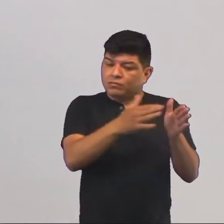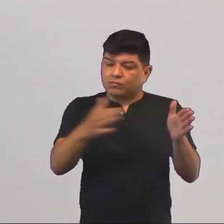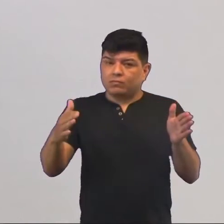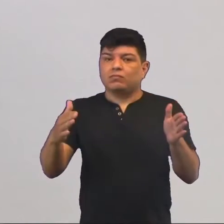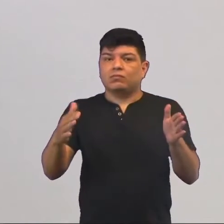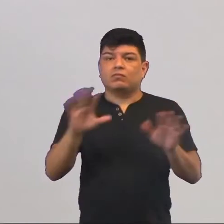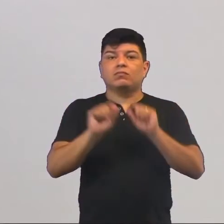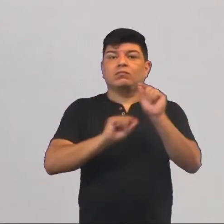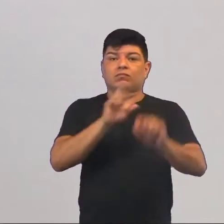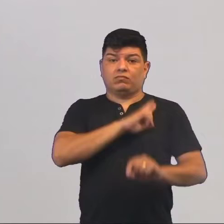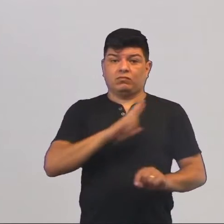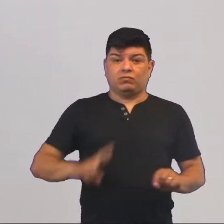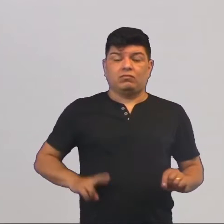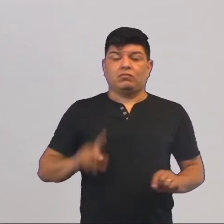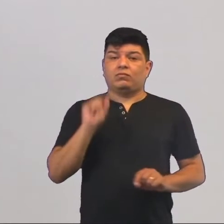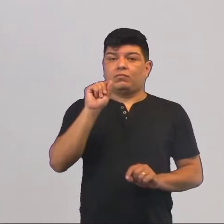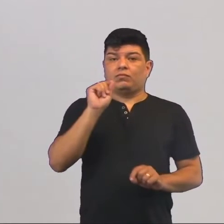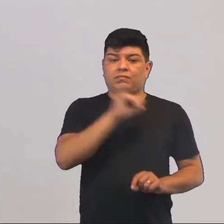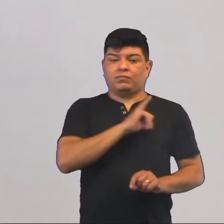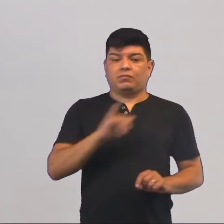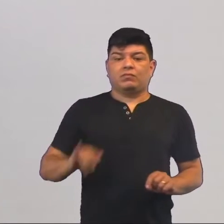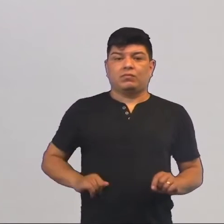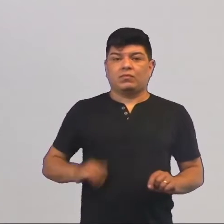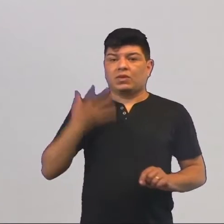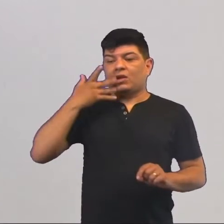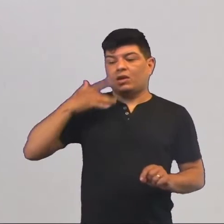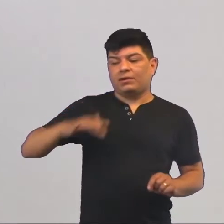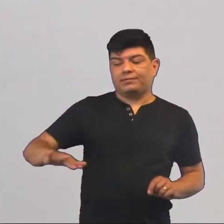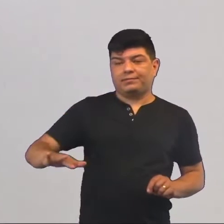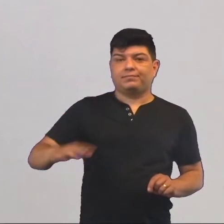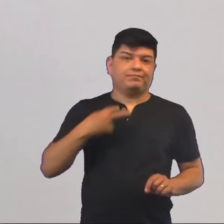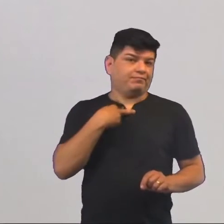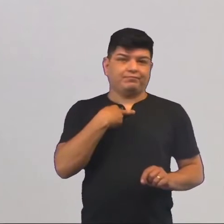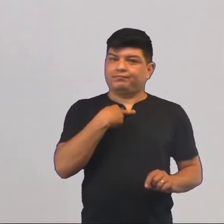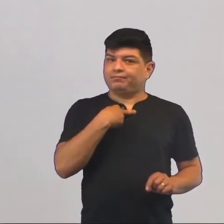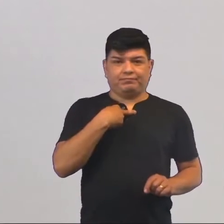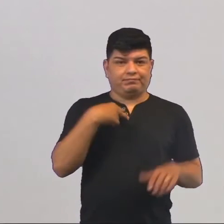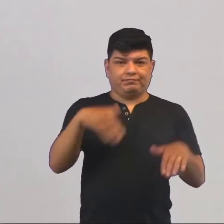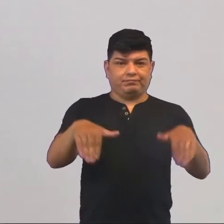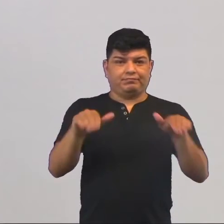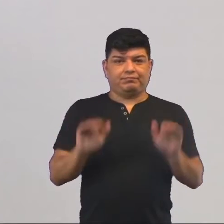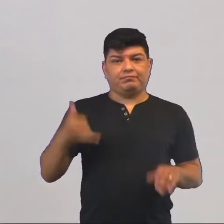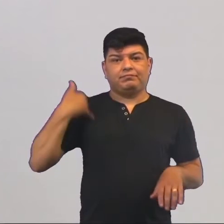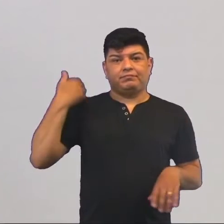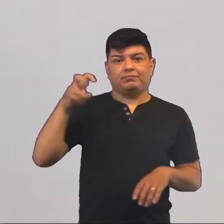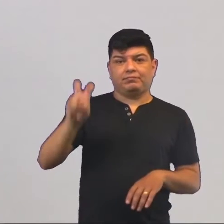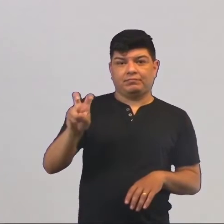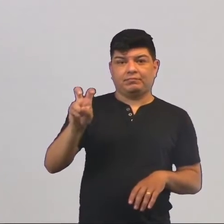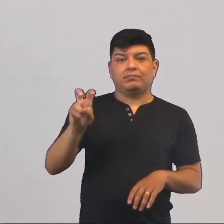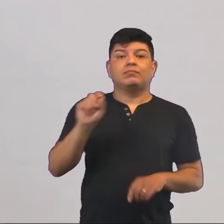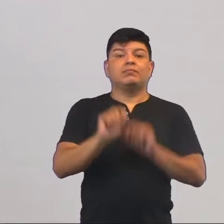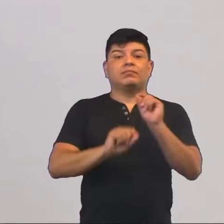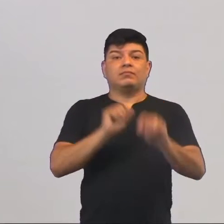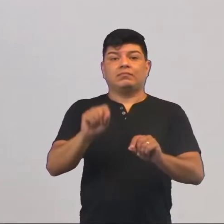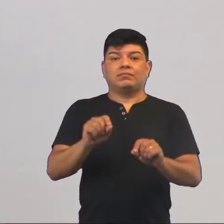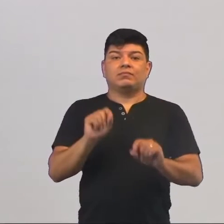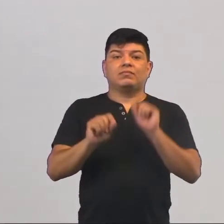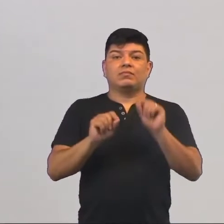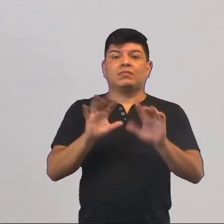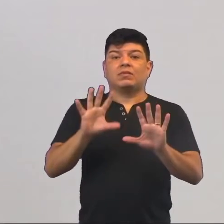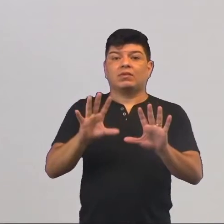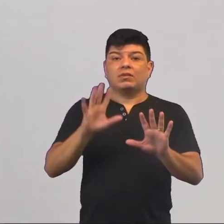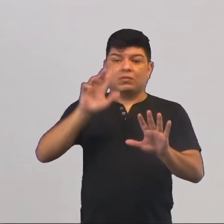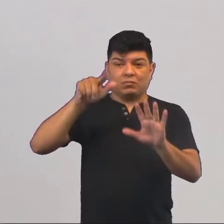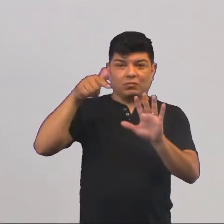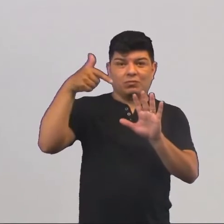no Brasil, que seria um período em que o imperador criança, né? Não poderia assumir o trono com cinco anos de idade e ele seria tutorado